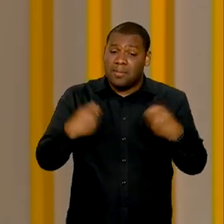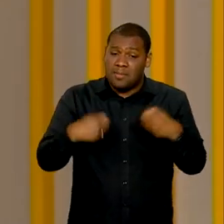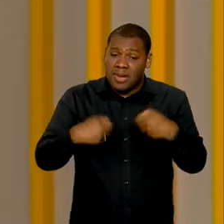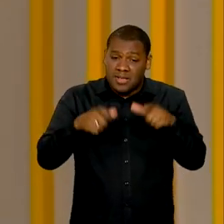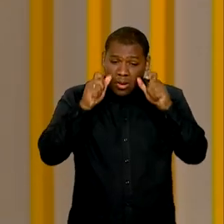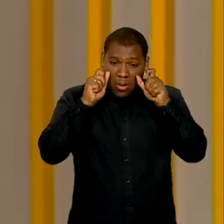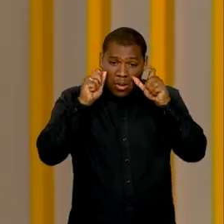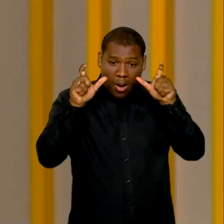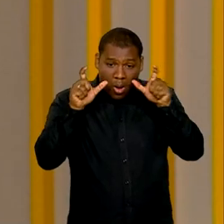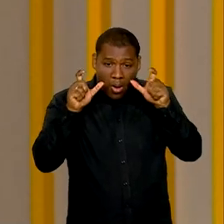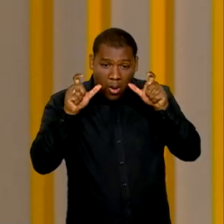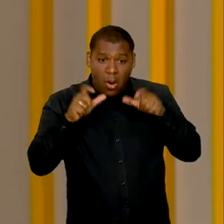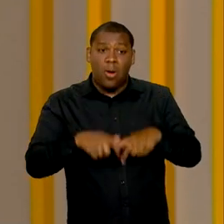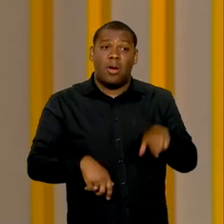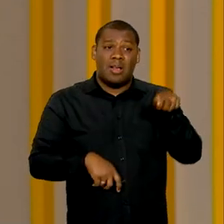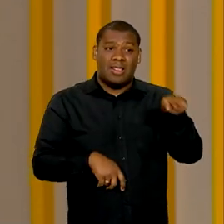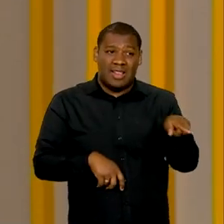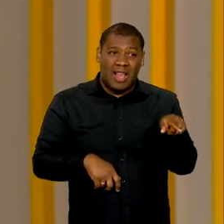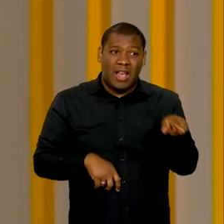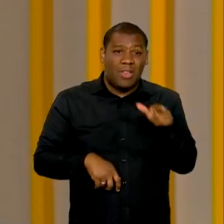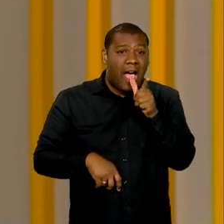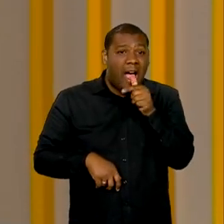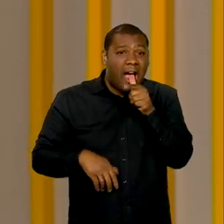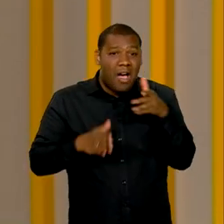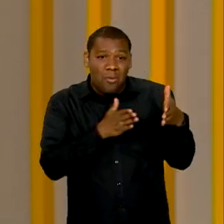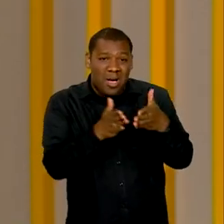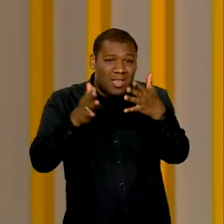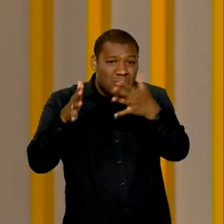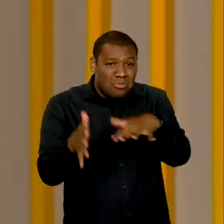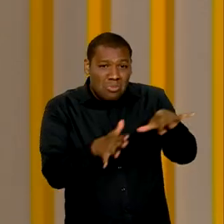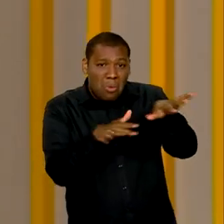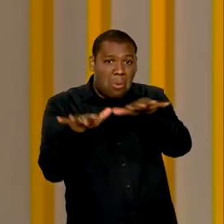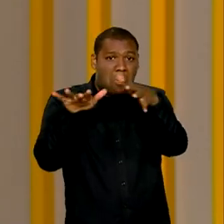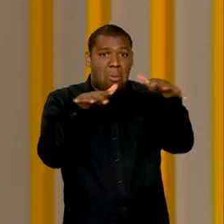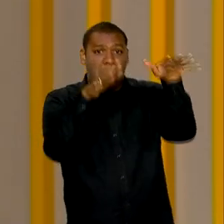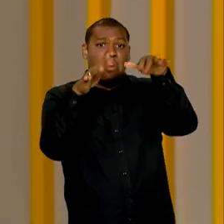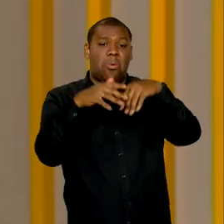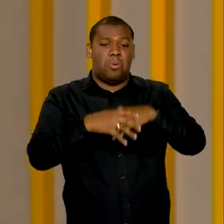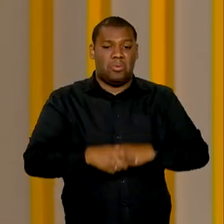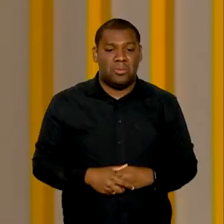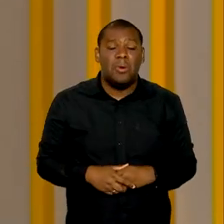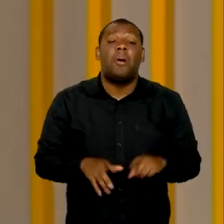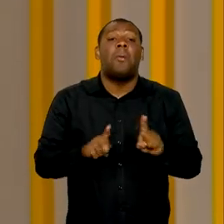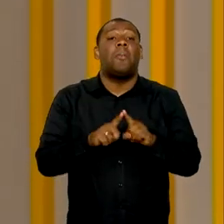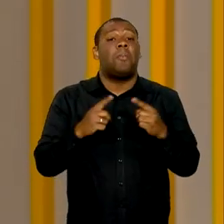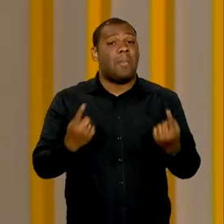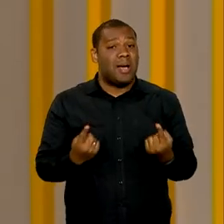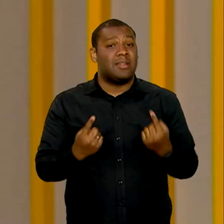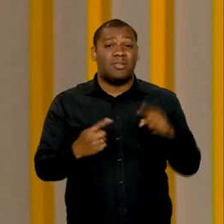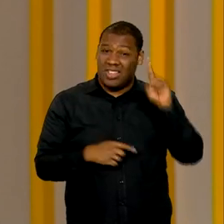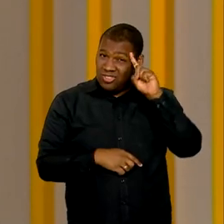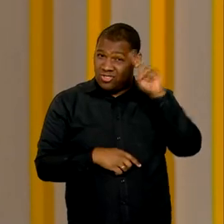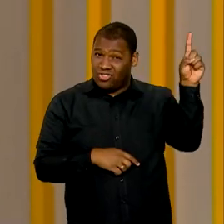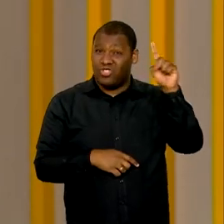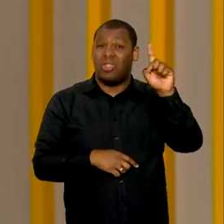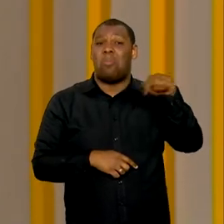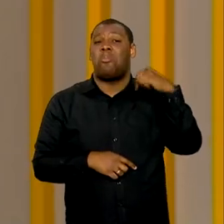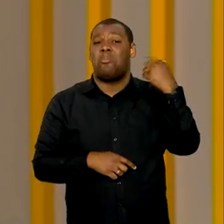solo já está bastante charcado, se os rios estão cheios, mas a previsão que nós temos é de que nos próximos dias nós teremos uma